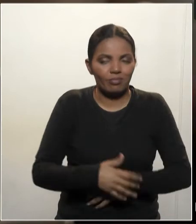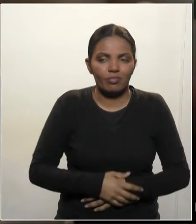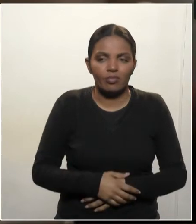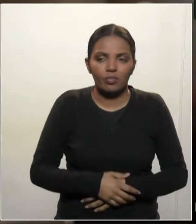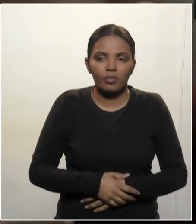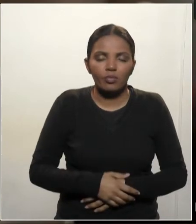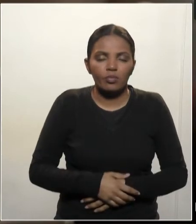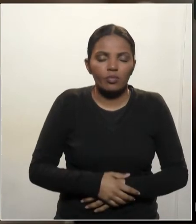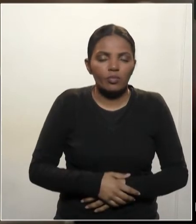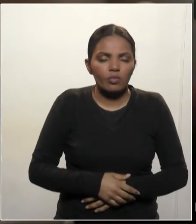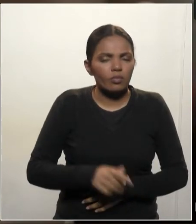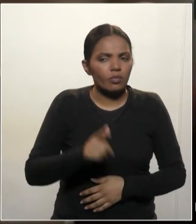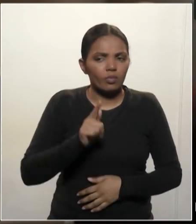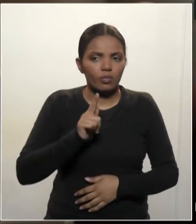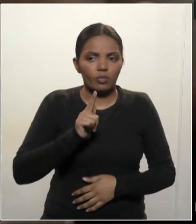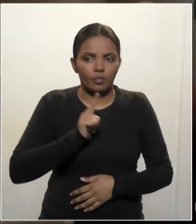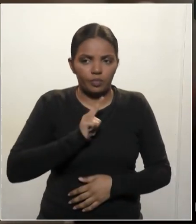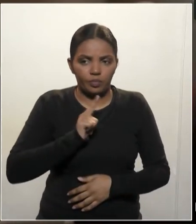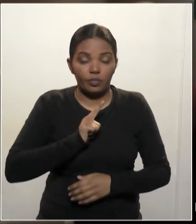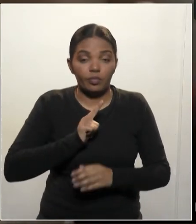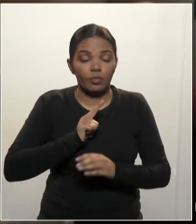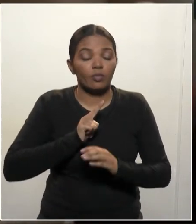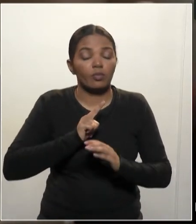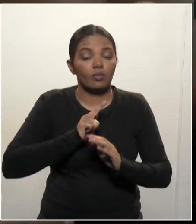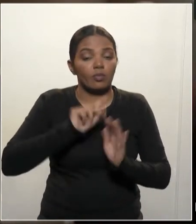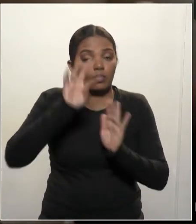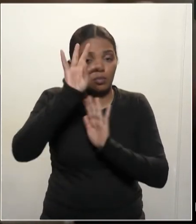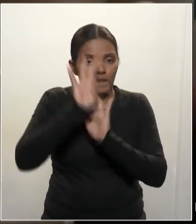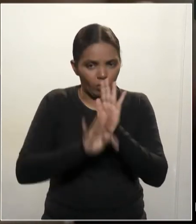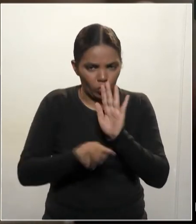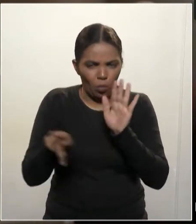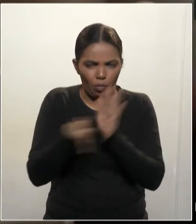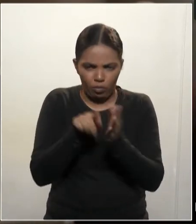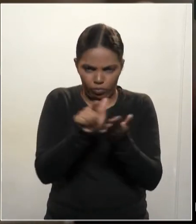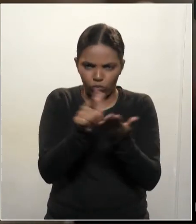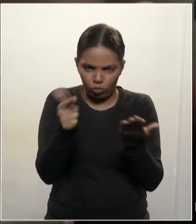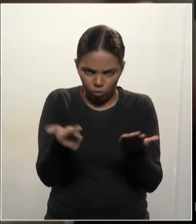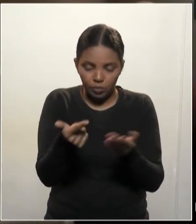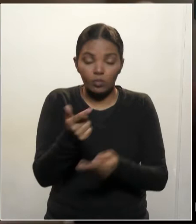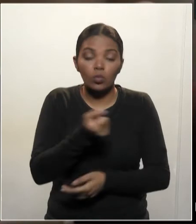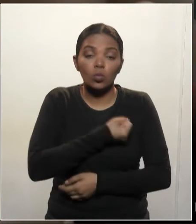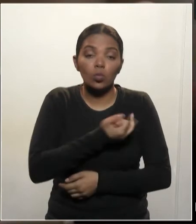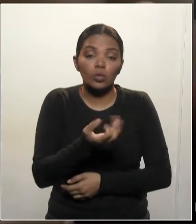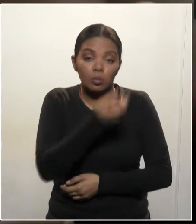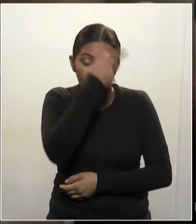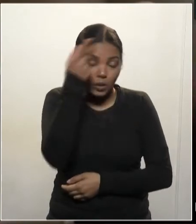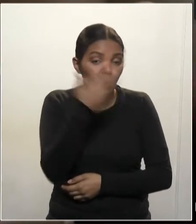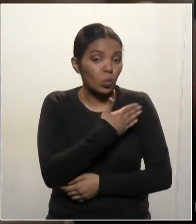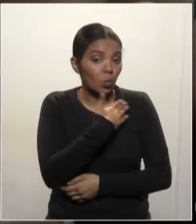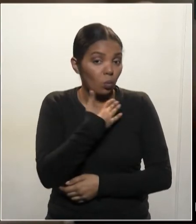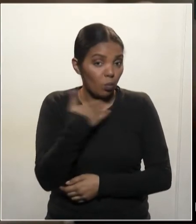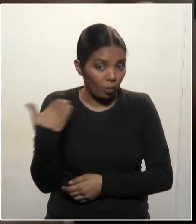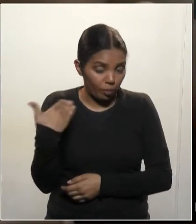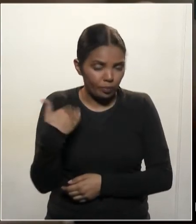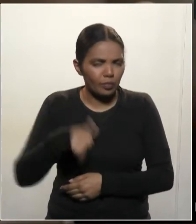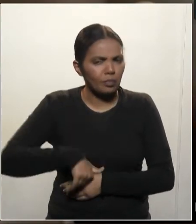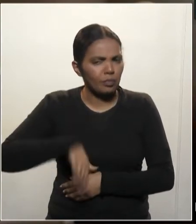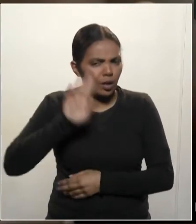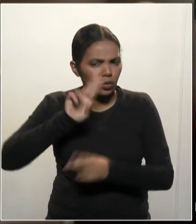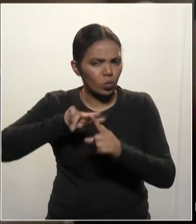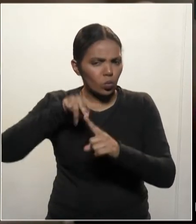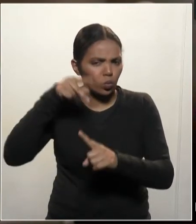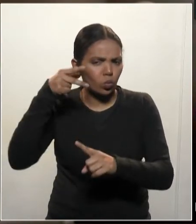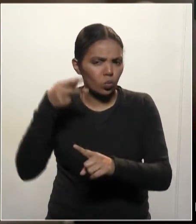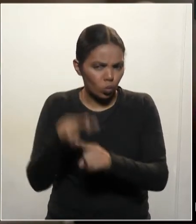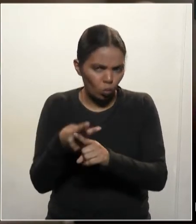De acordo com uma matéria publicada no jornal, o número de mortes entre os trabalhadores mais que dobrou nas